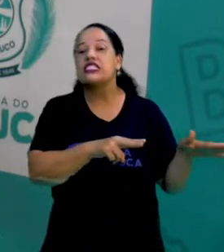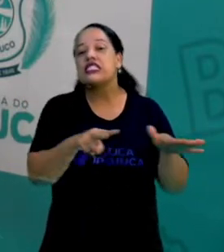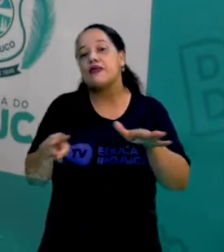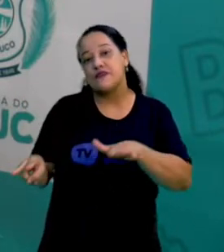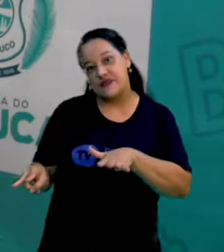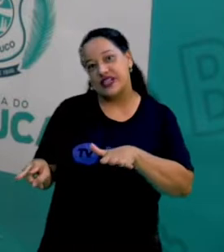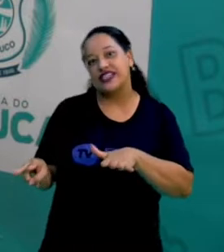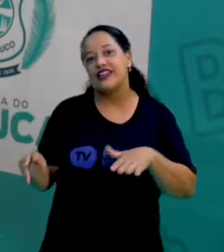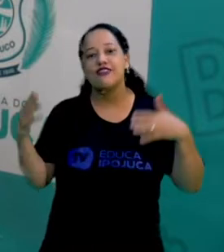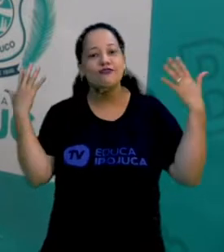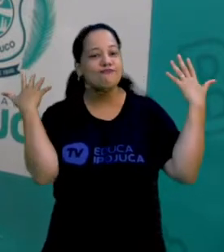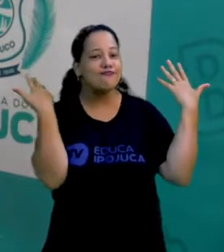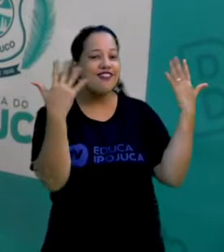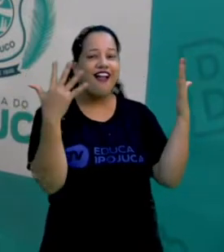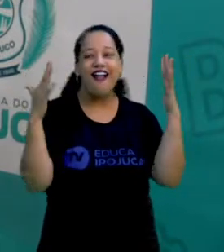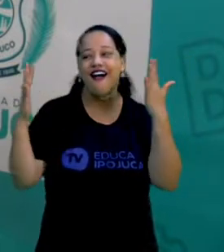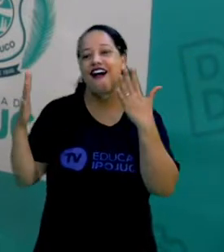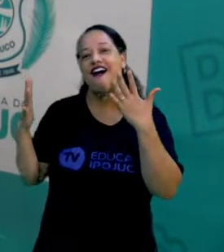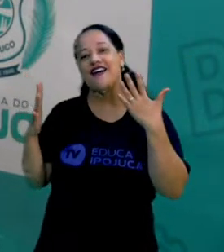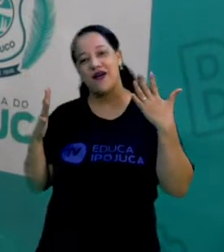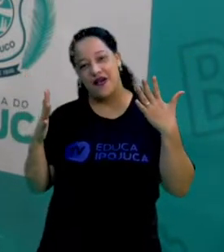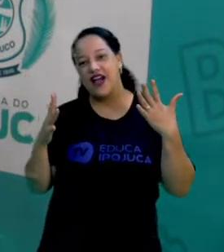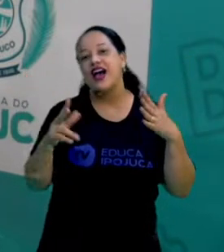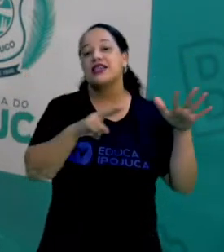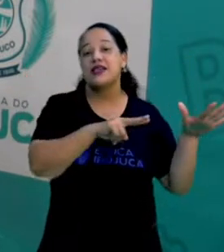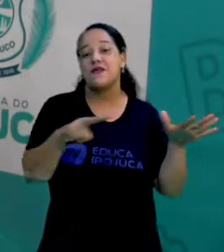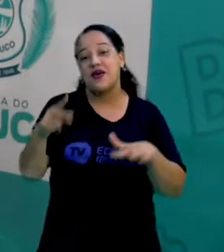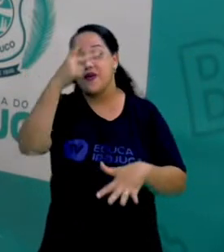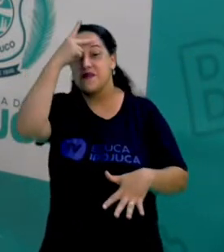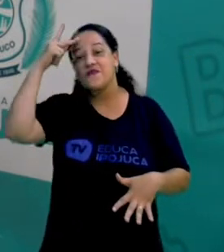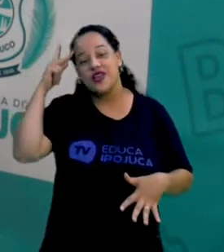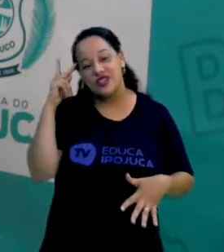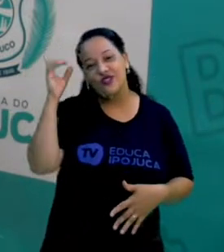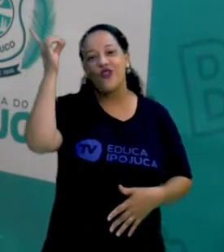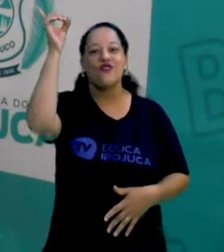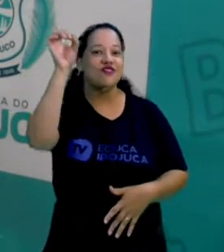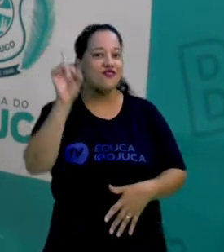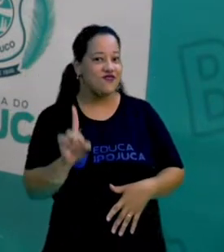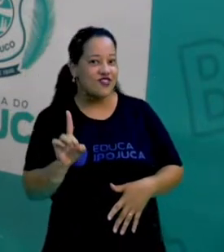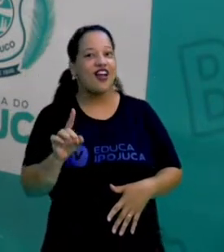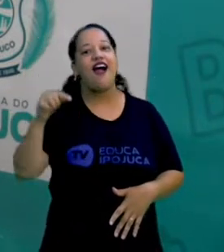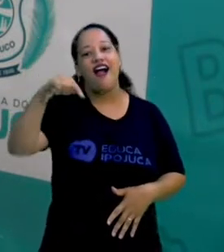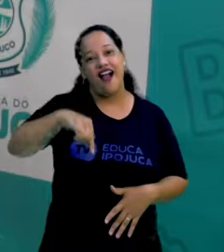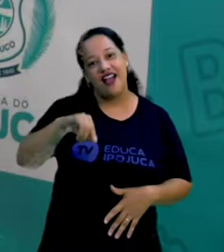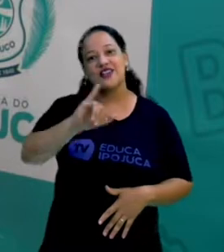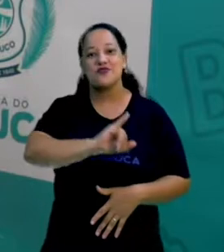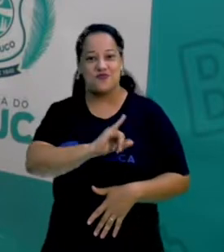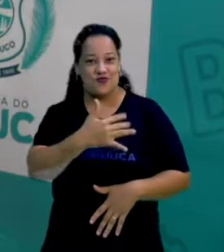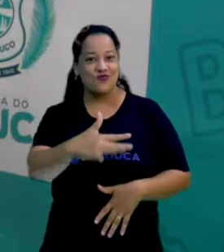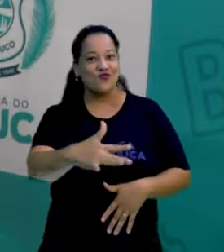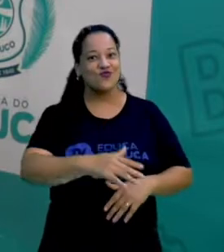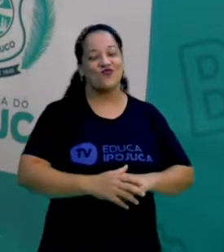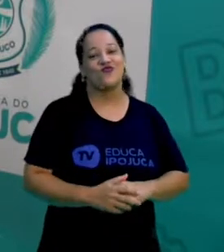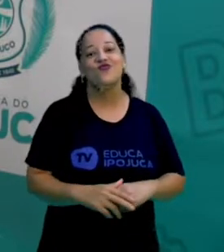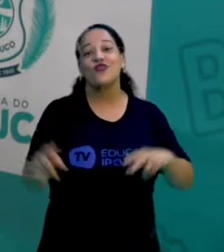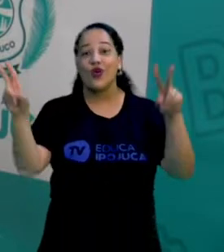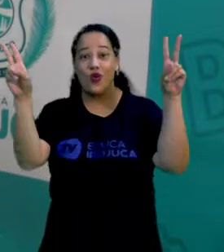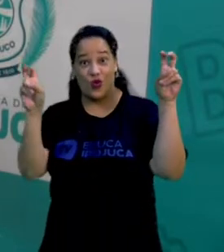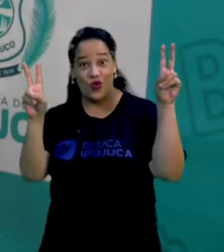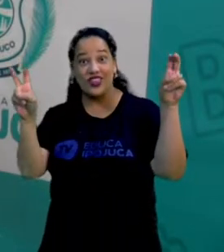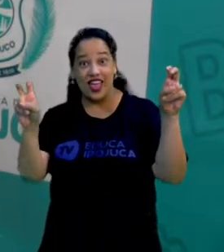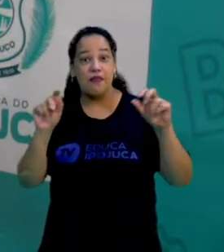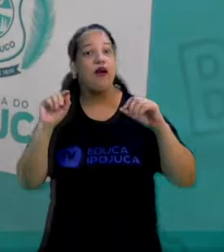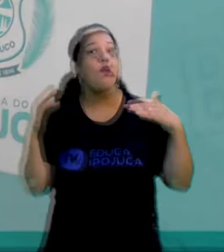estamos celebrando a semana da pessoa com deficiência aqui no nosso município e o tema dessa